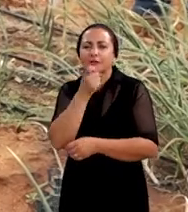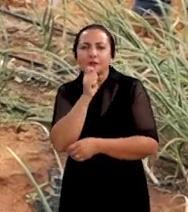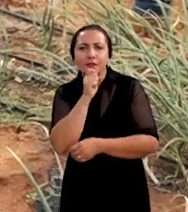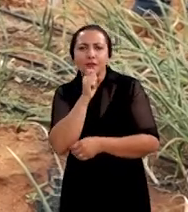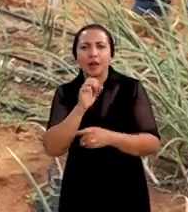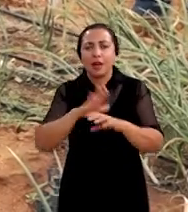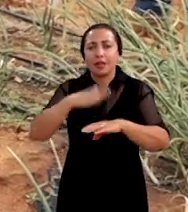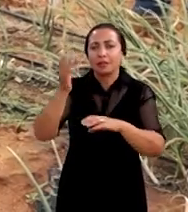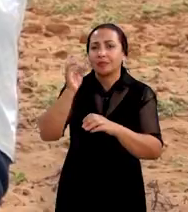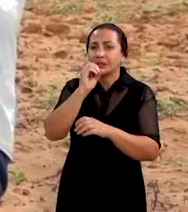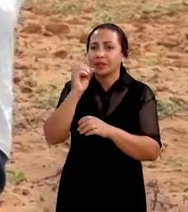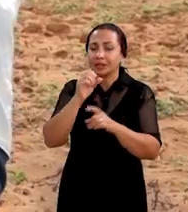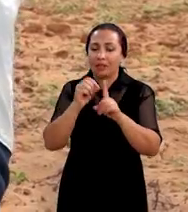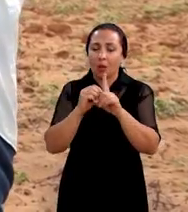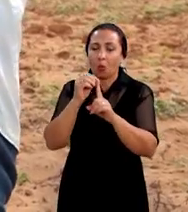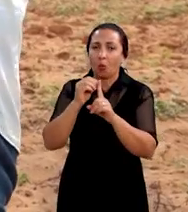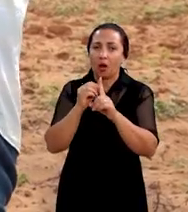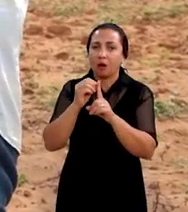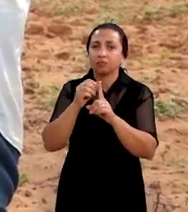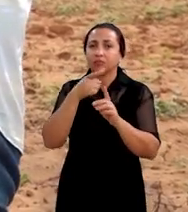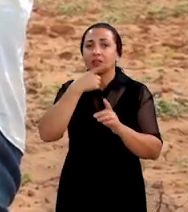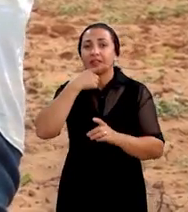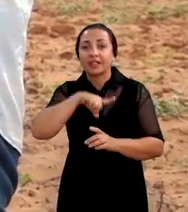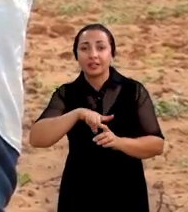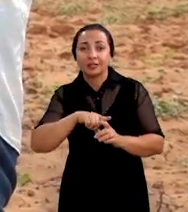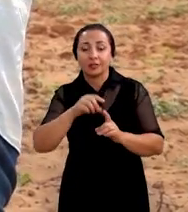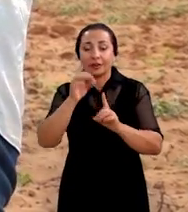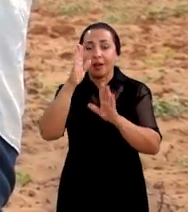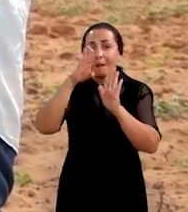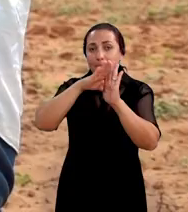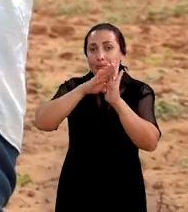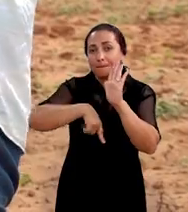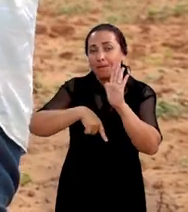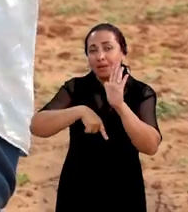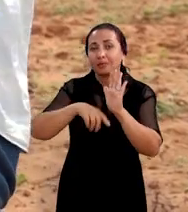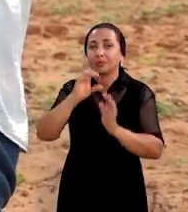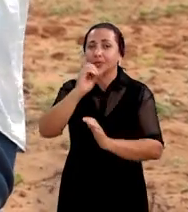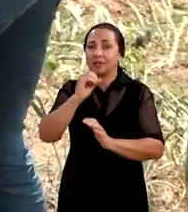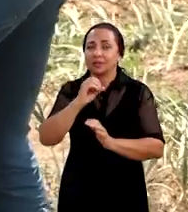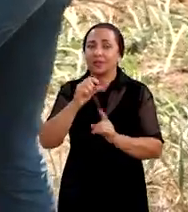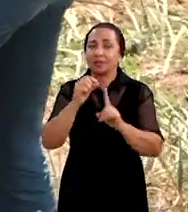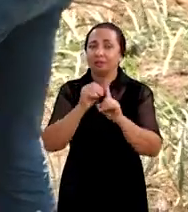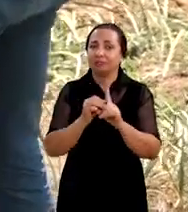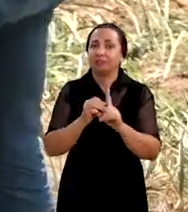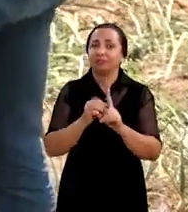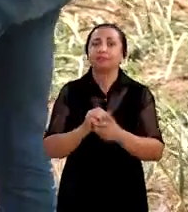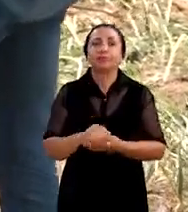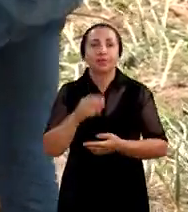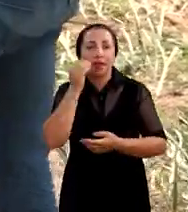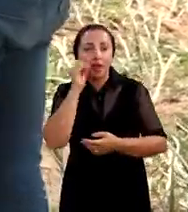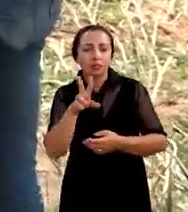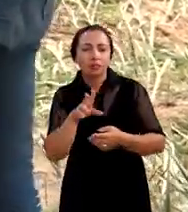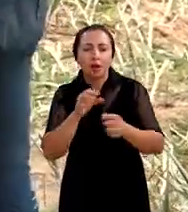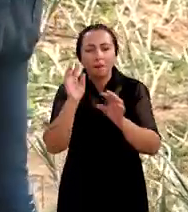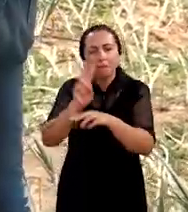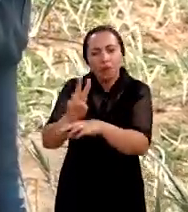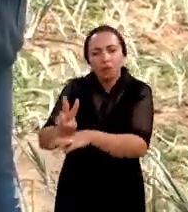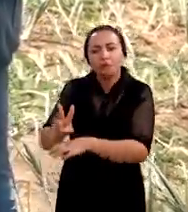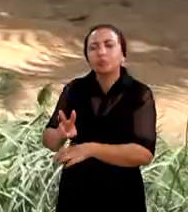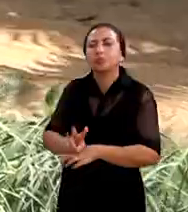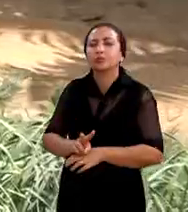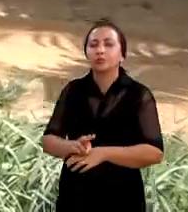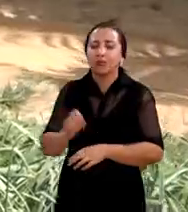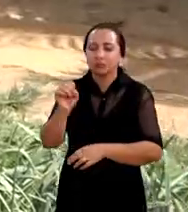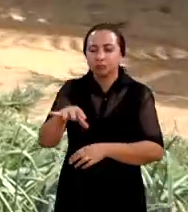temperaturas acima de zero grau e a vernalização negativa com temperaturas abaixo de zero Eric está monitorando o cultivo de alho com